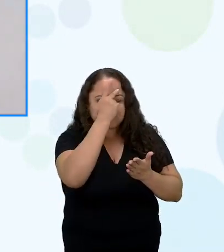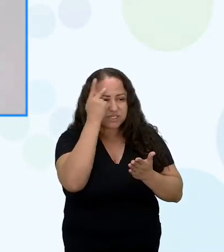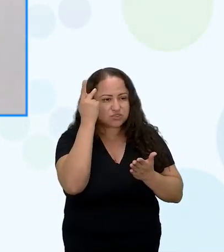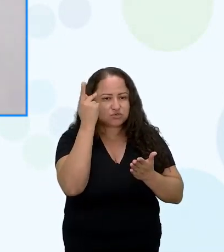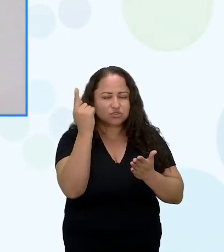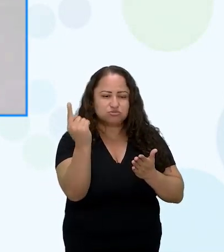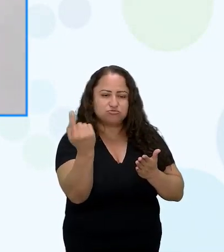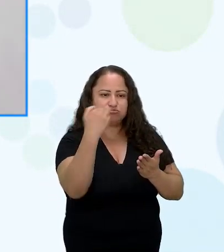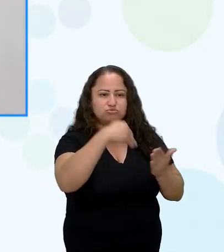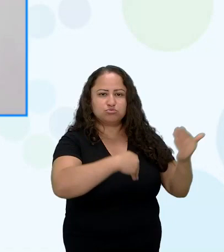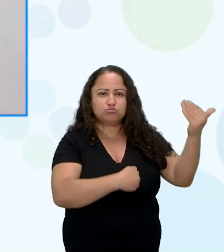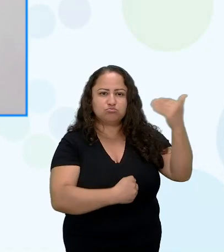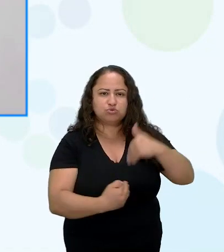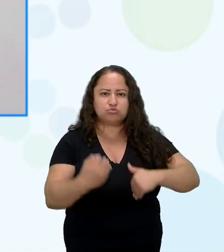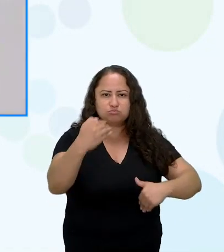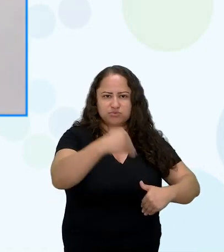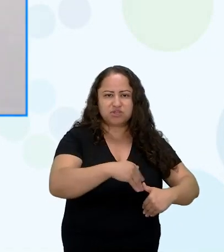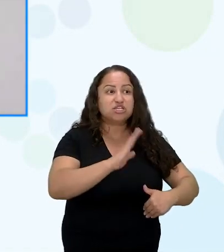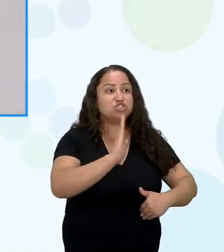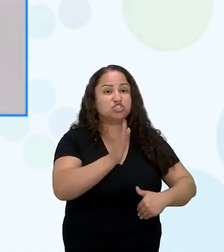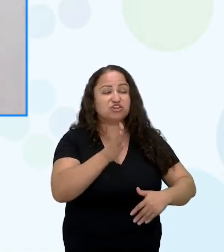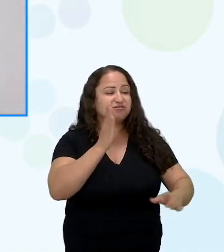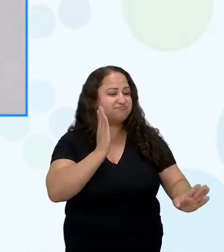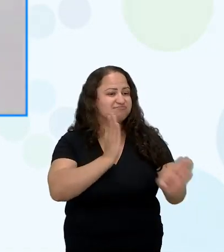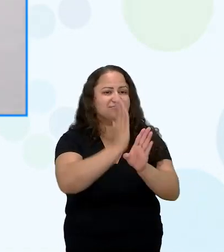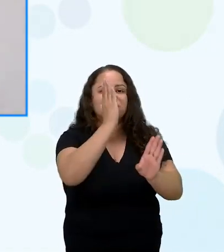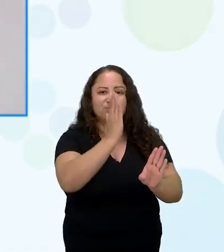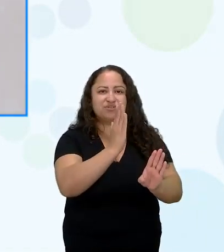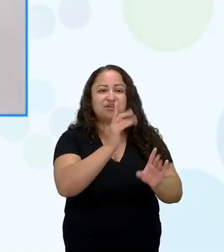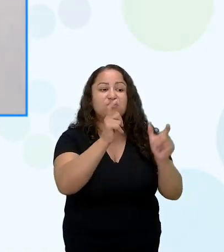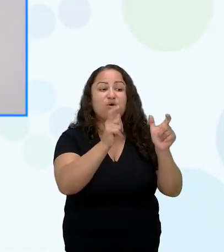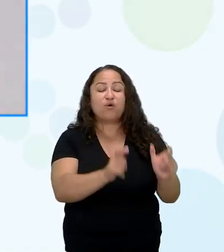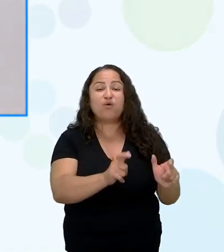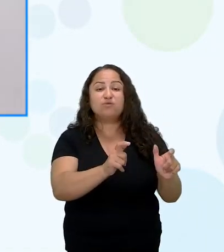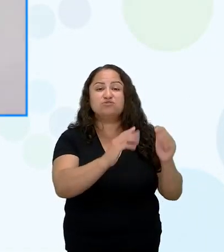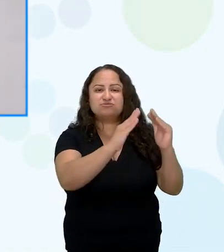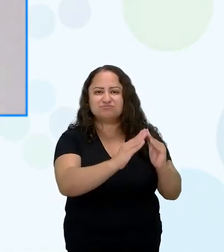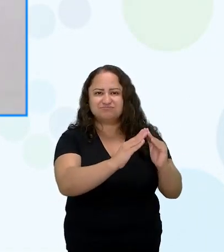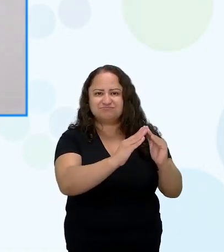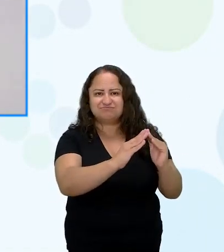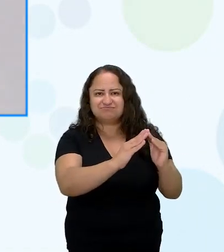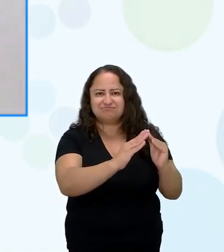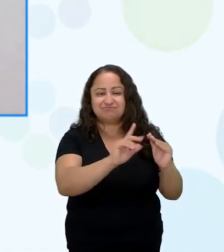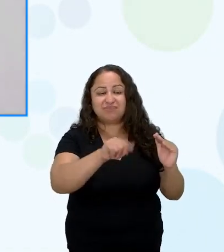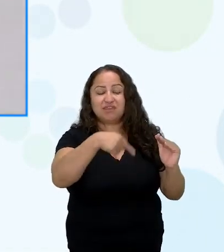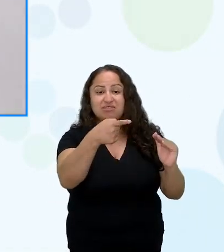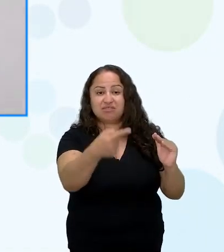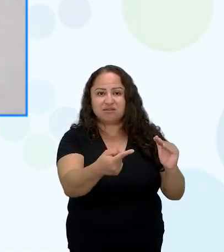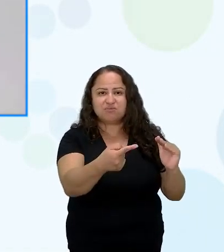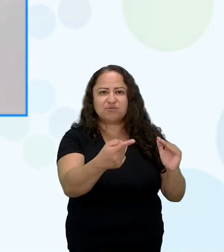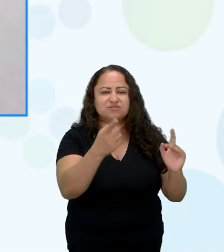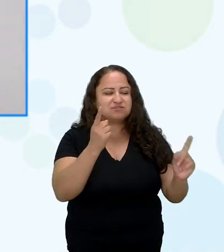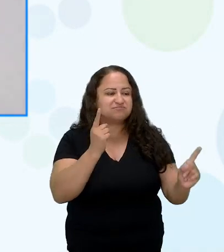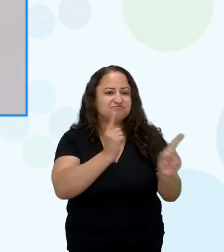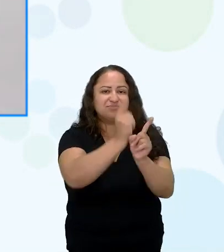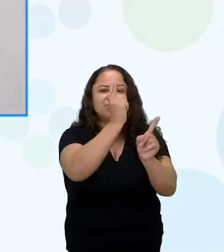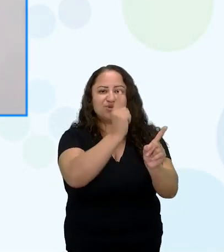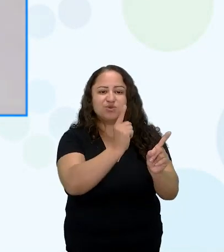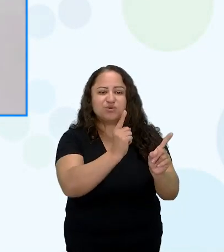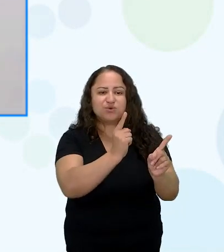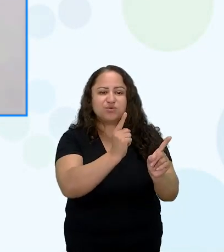outros homens aí já tinham descoberto onde ela morava e depois que ela encontrou